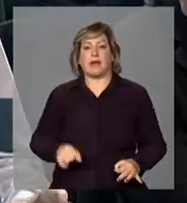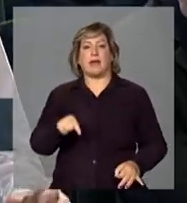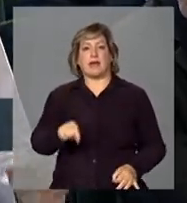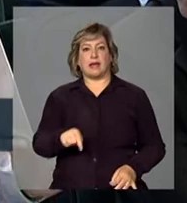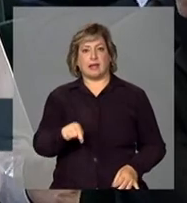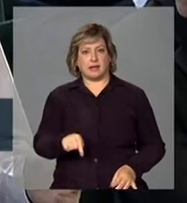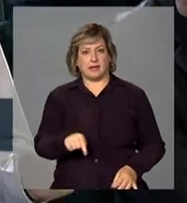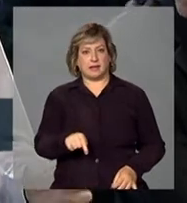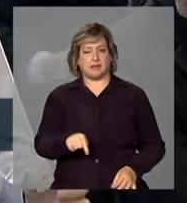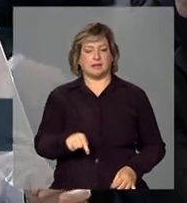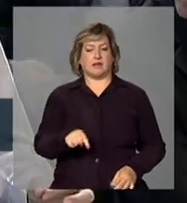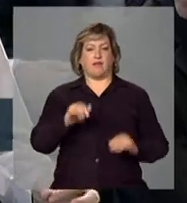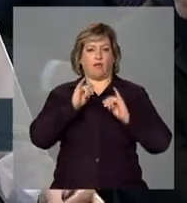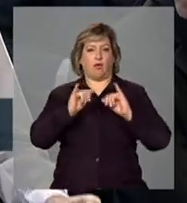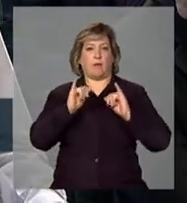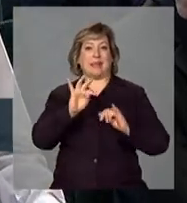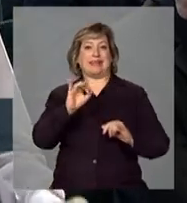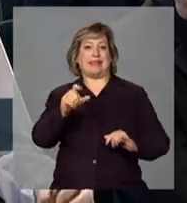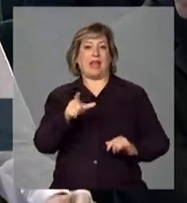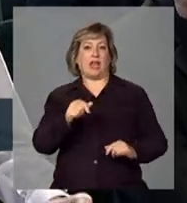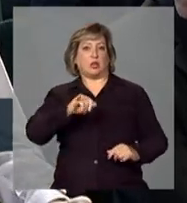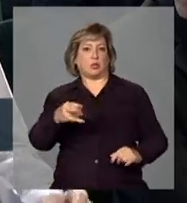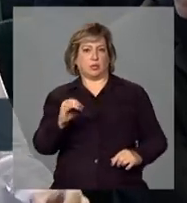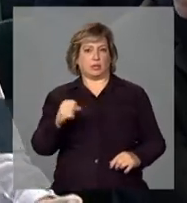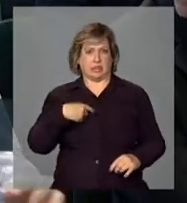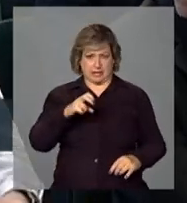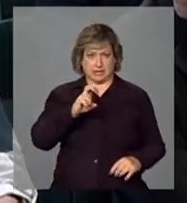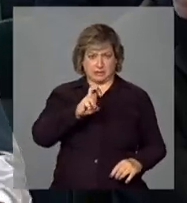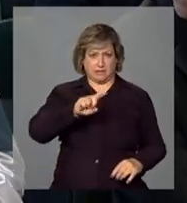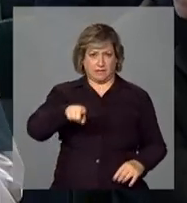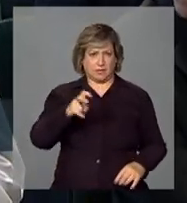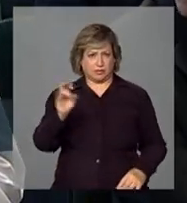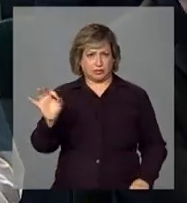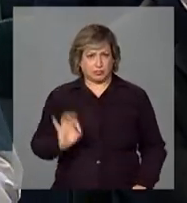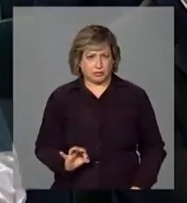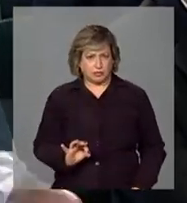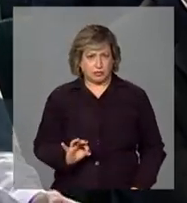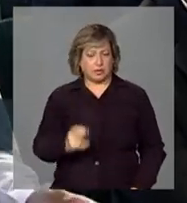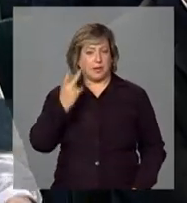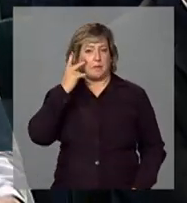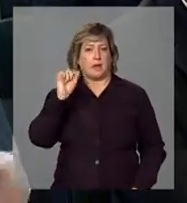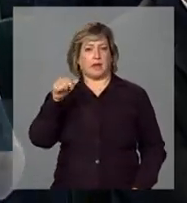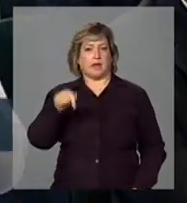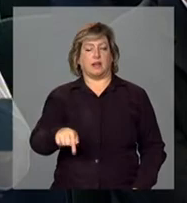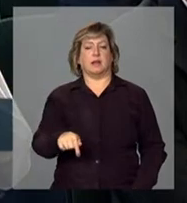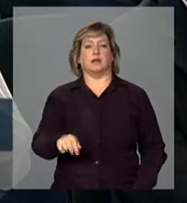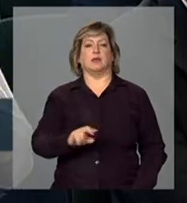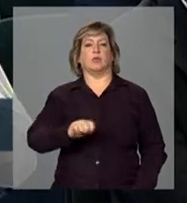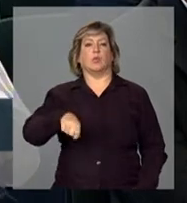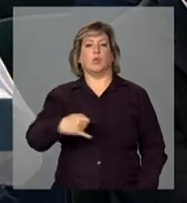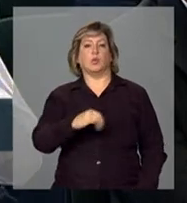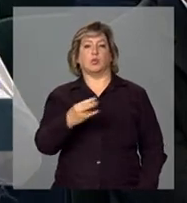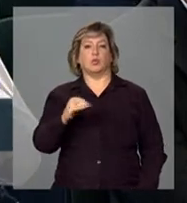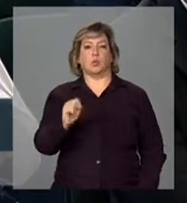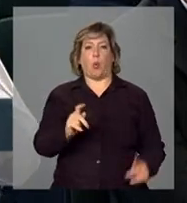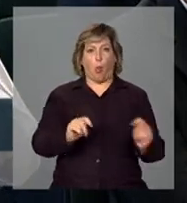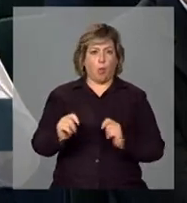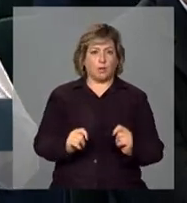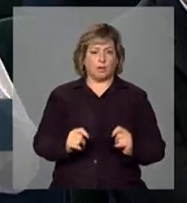segmento, o taxa de juros seria 5,5% para o que se chama de juros controlados?